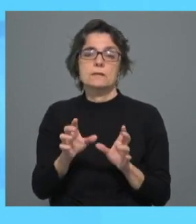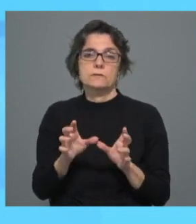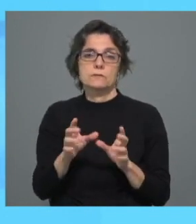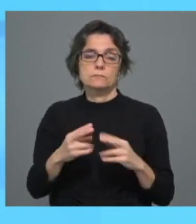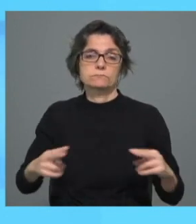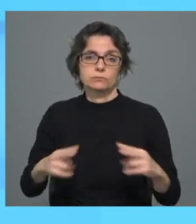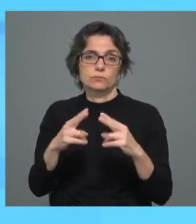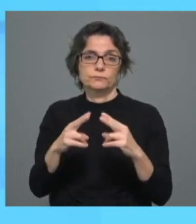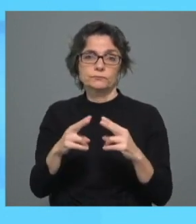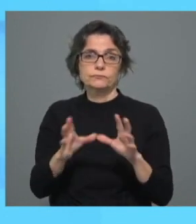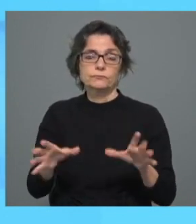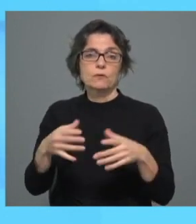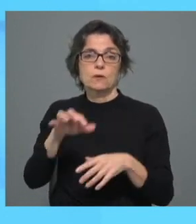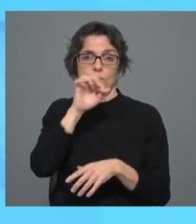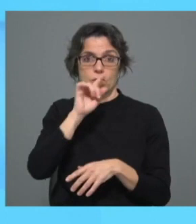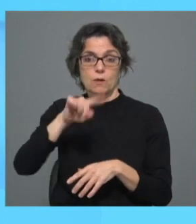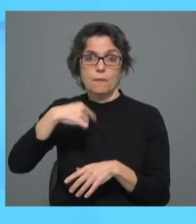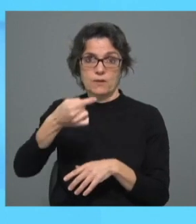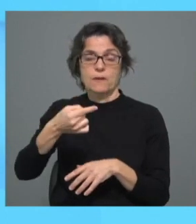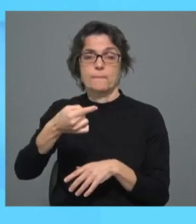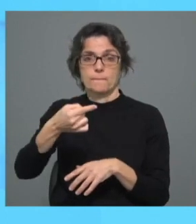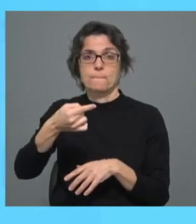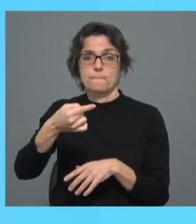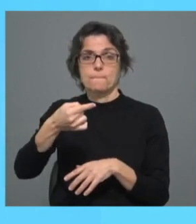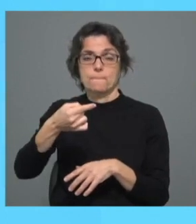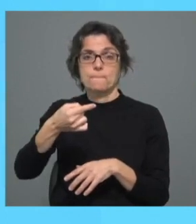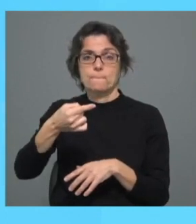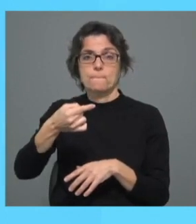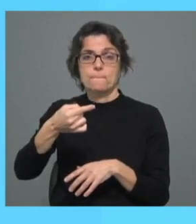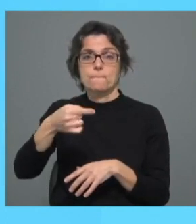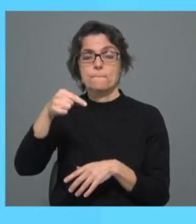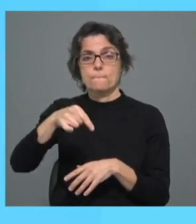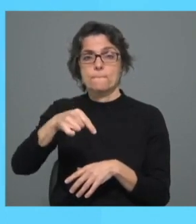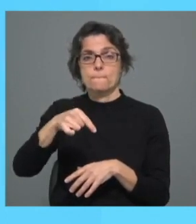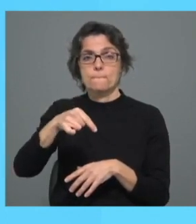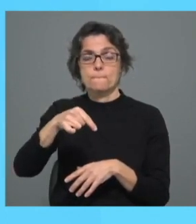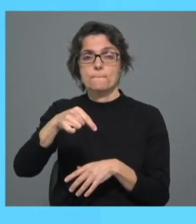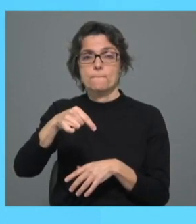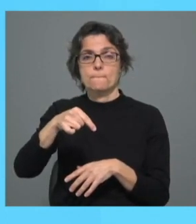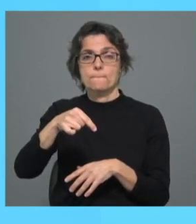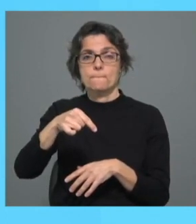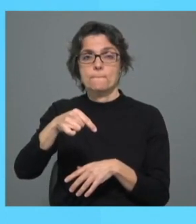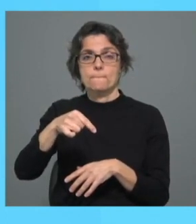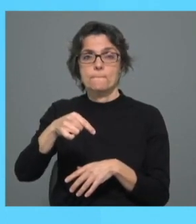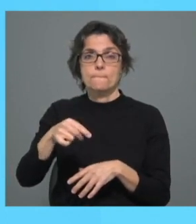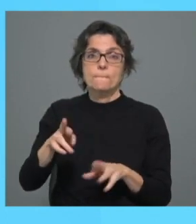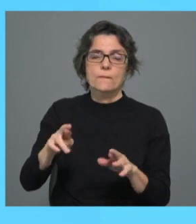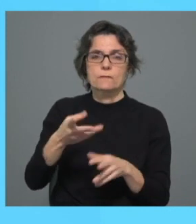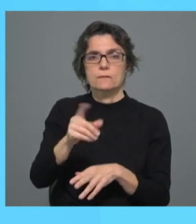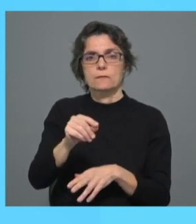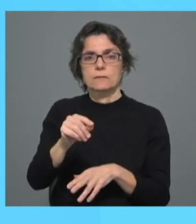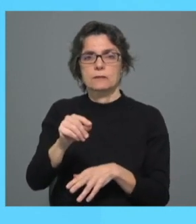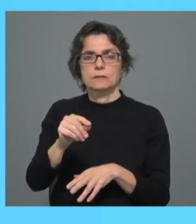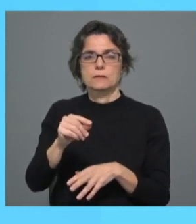que acontece amanhã, que venha na linha também da coragem manifestada a quanto de um primeiro momento em